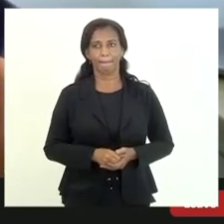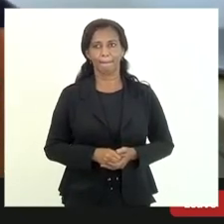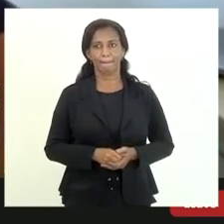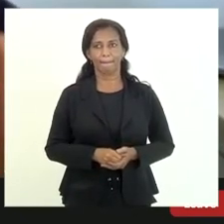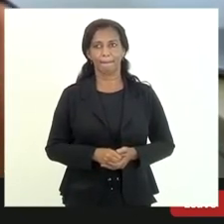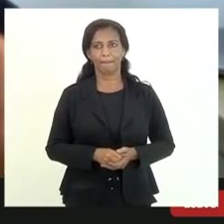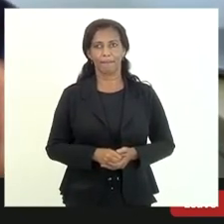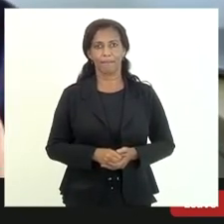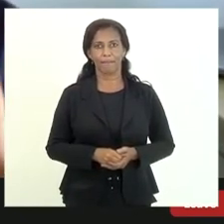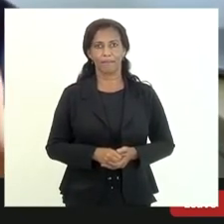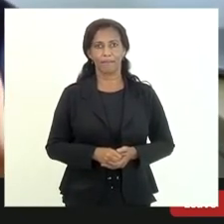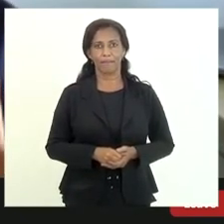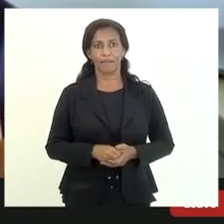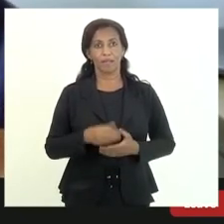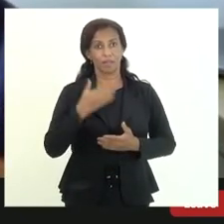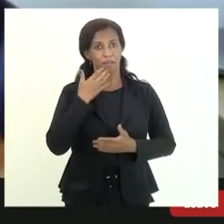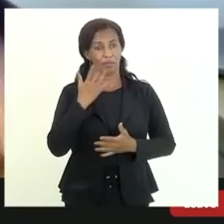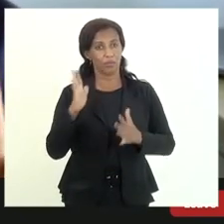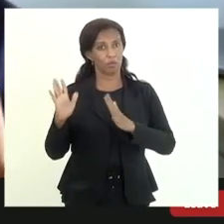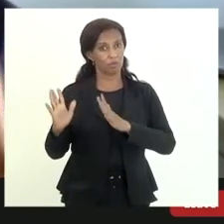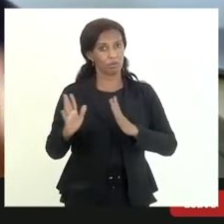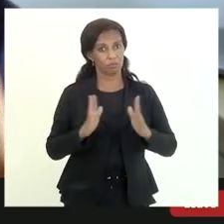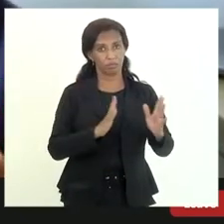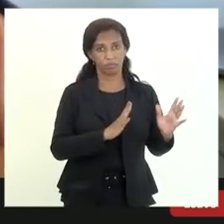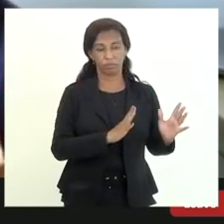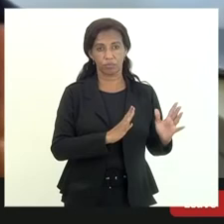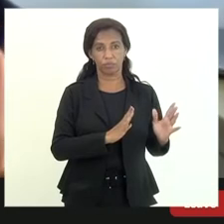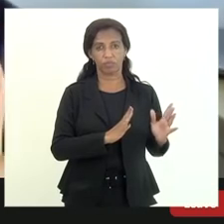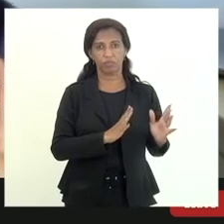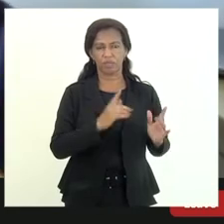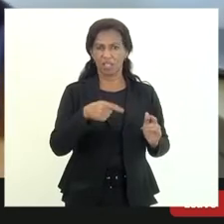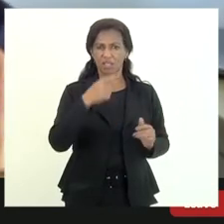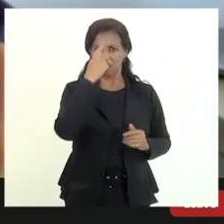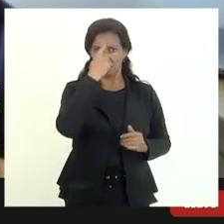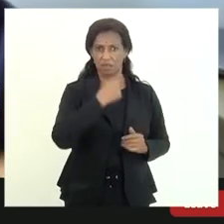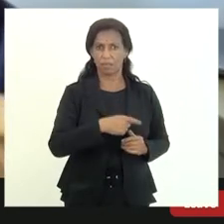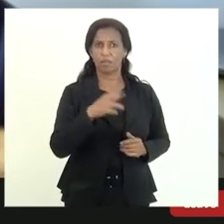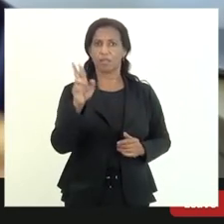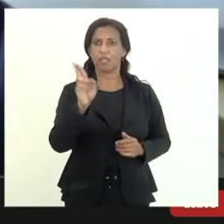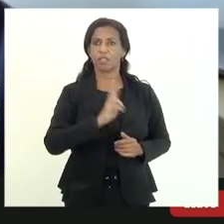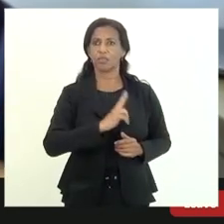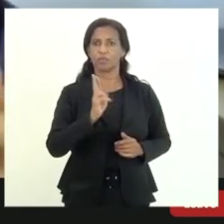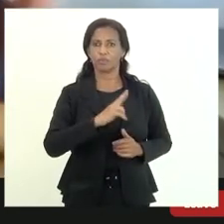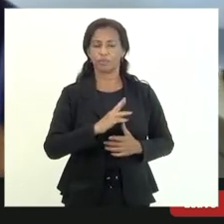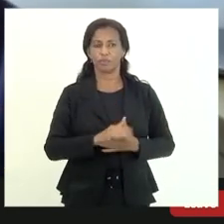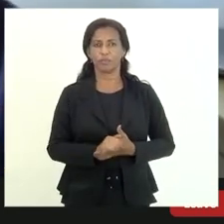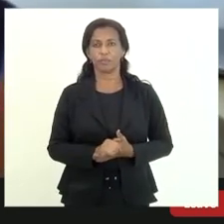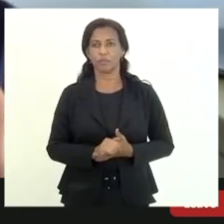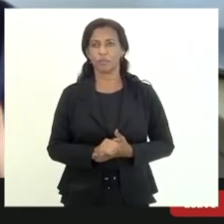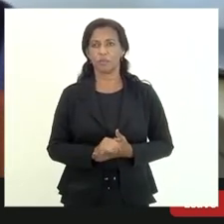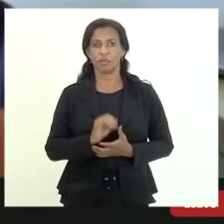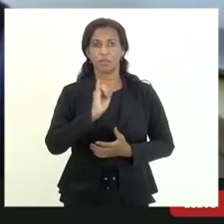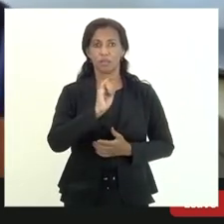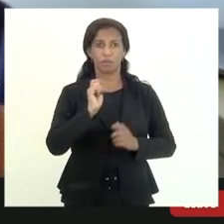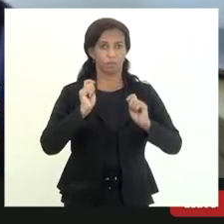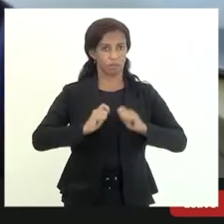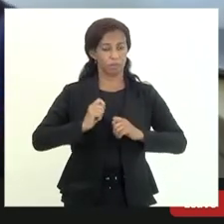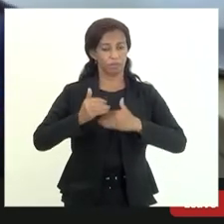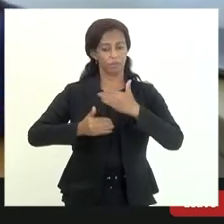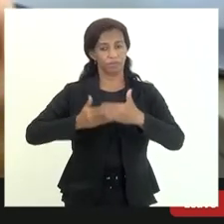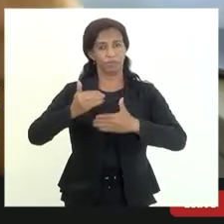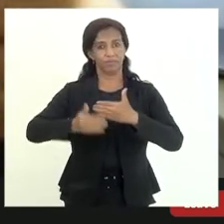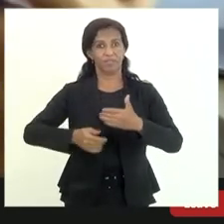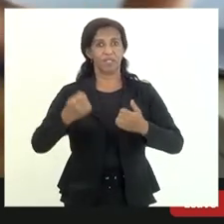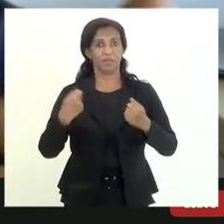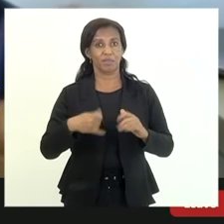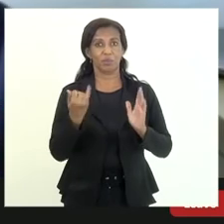senhores ao longo dos próximos dessa semana me respondesse se poderíamos avançar porque eu preciso